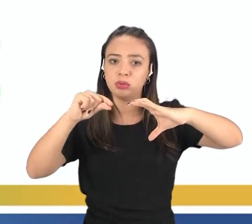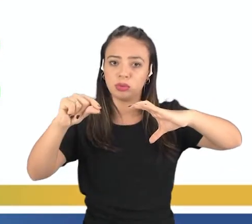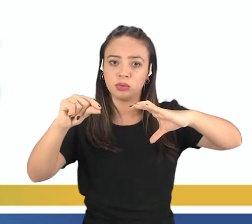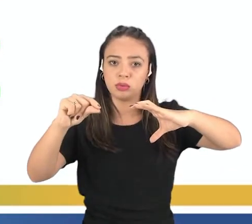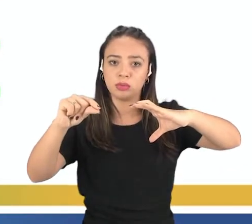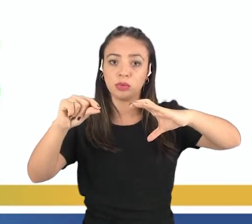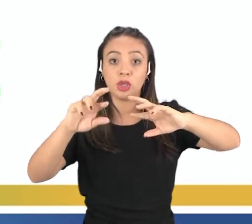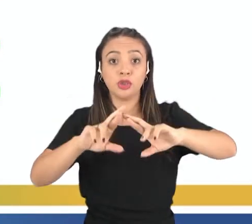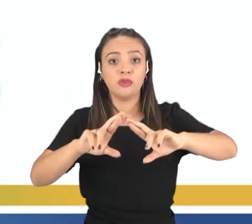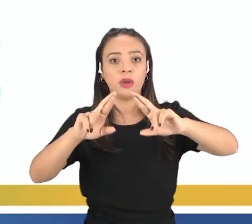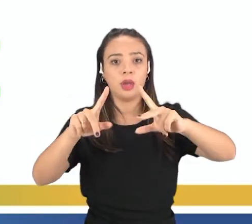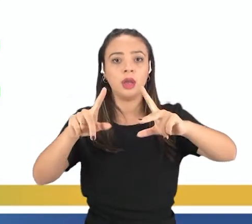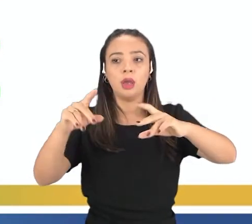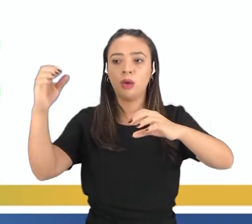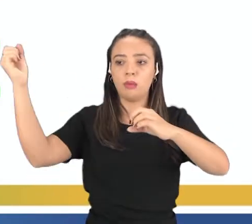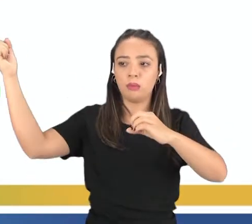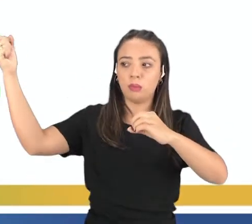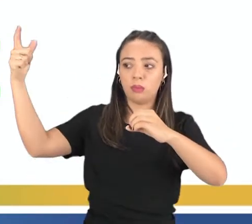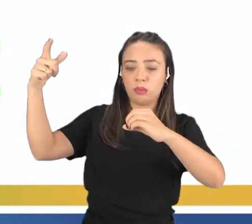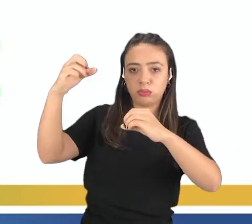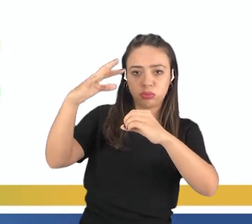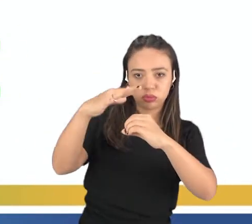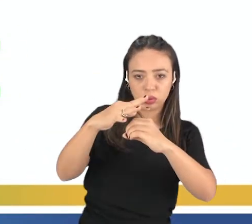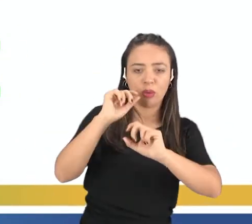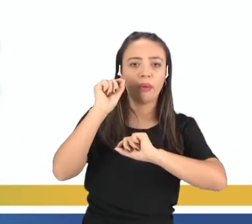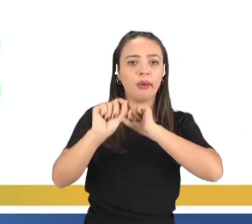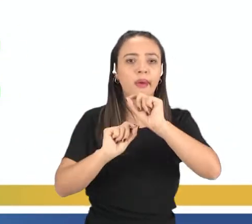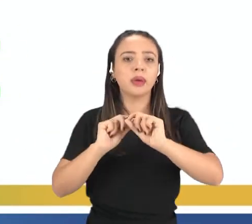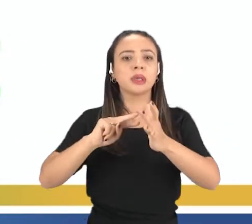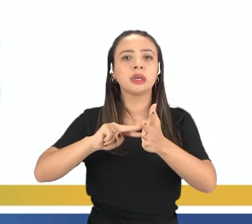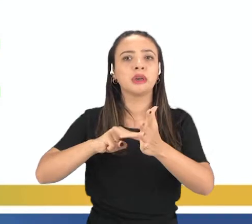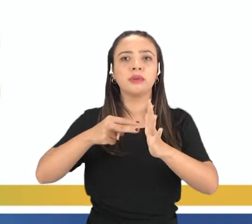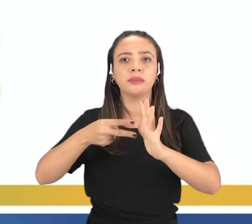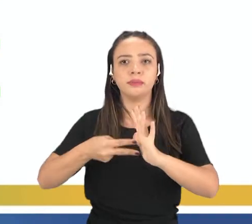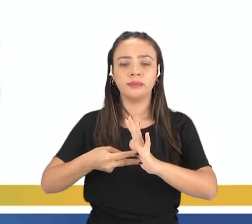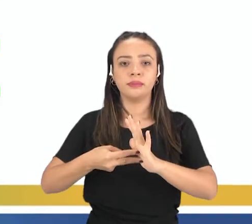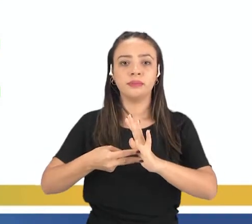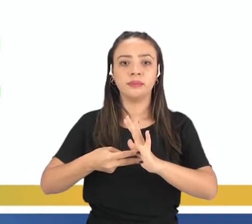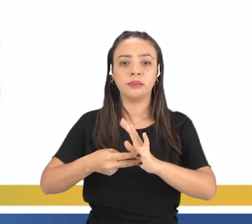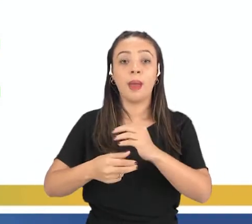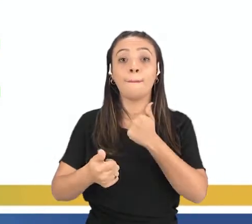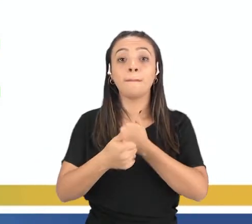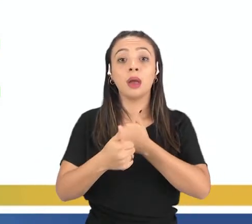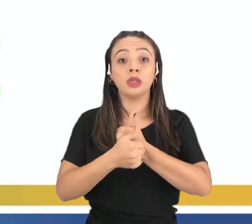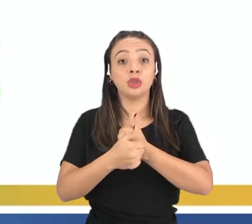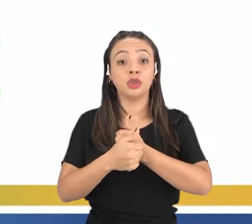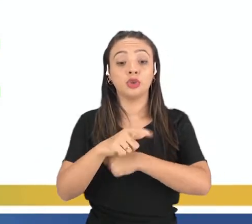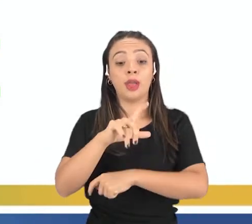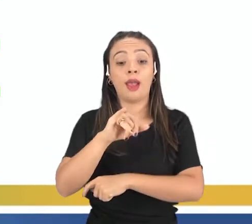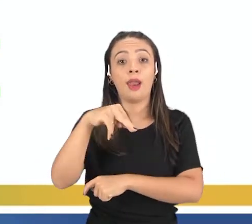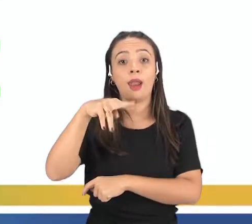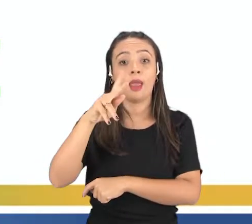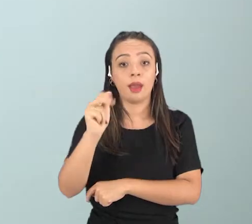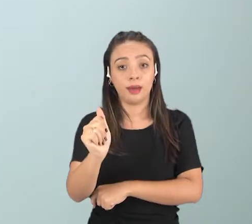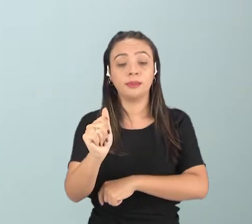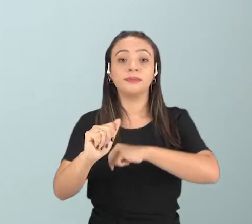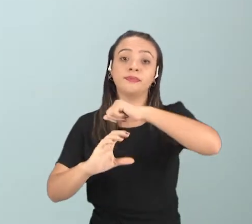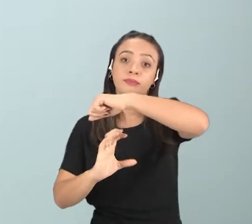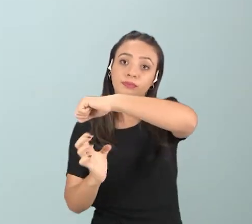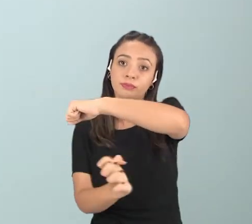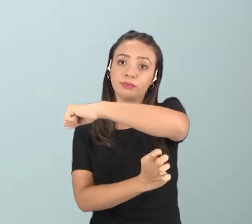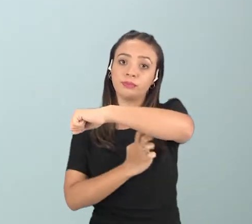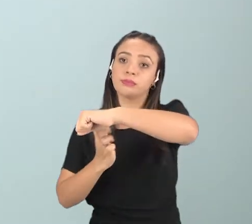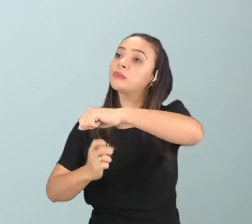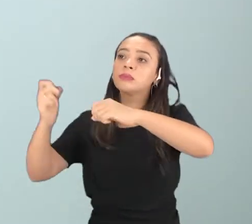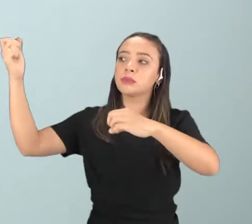plano oblíquo, tá? Professor, não entendi nada. O que é isso quer dizer, tá? Ali perto da linha do Equador, os raios solares atingem a Terra num